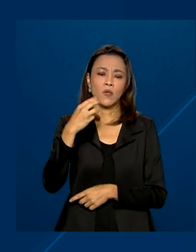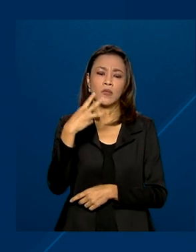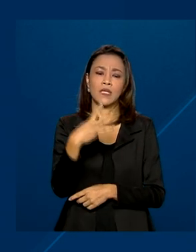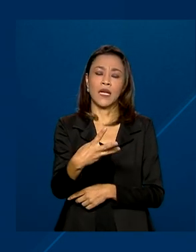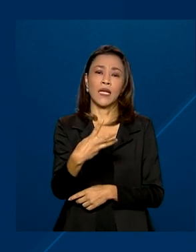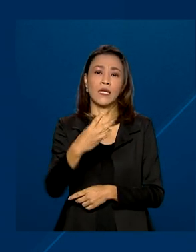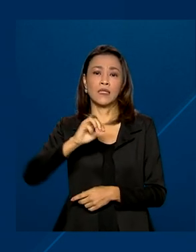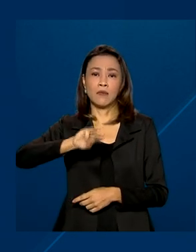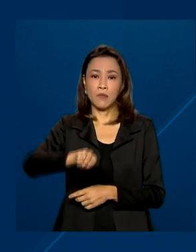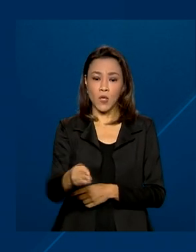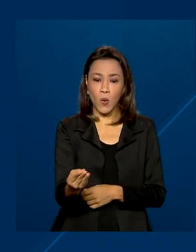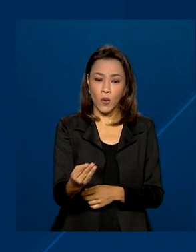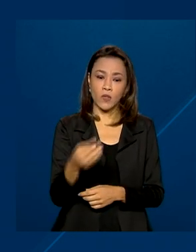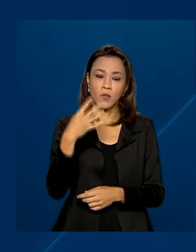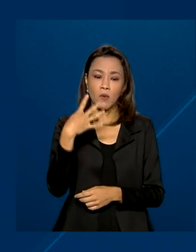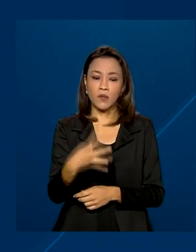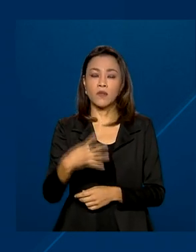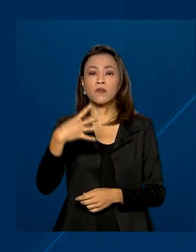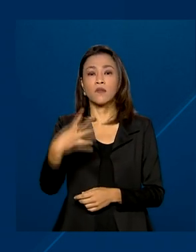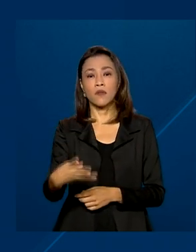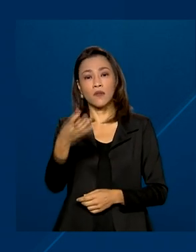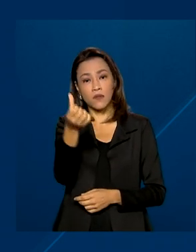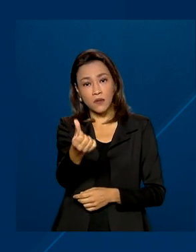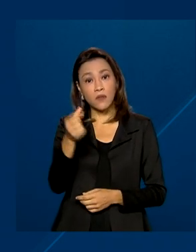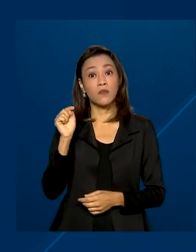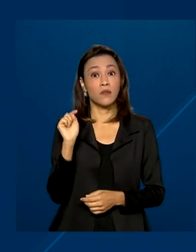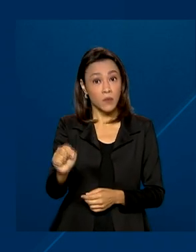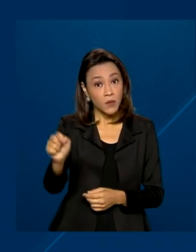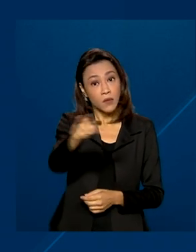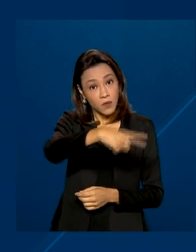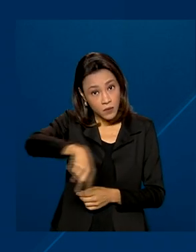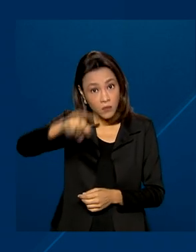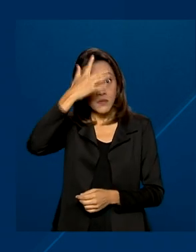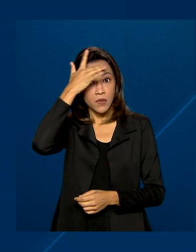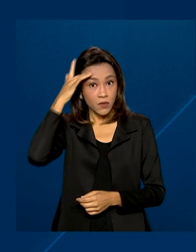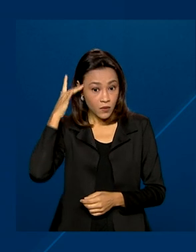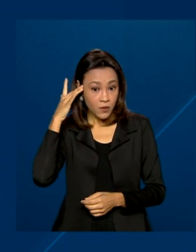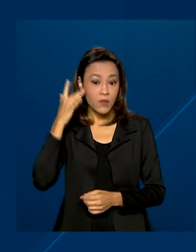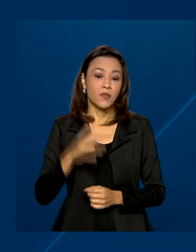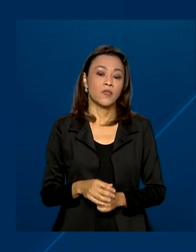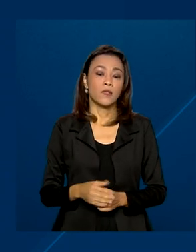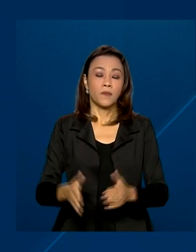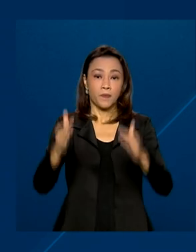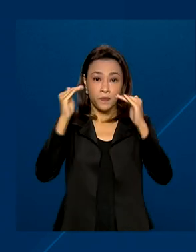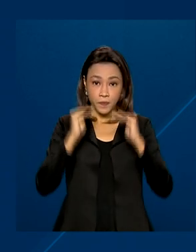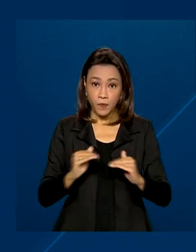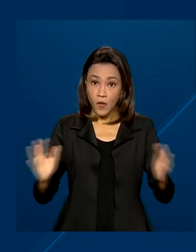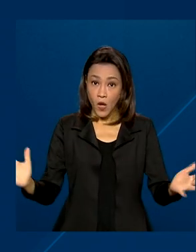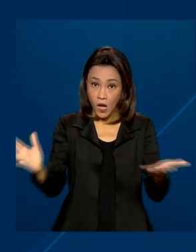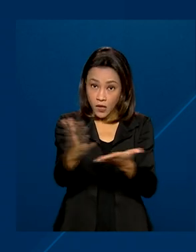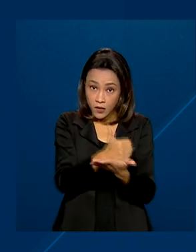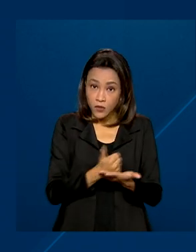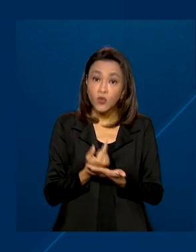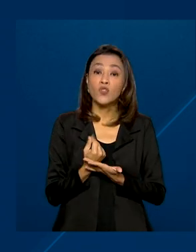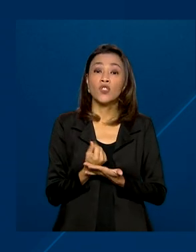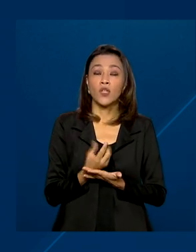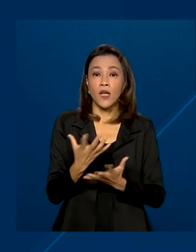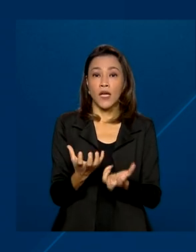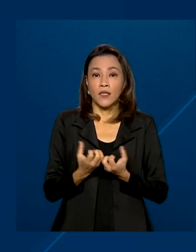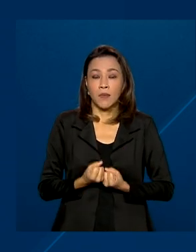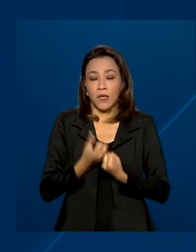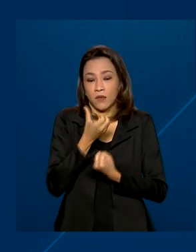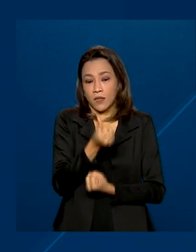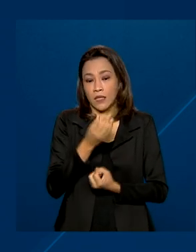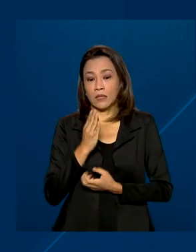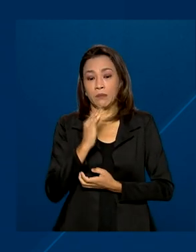.446.000 contribuintes. Juntos, eles receberam 6 bilhões